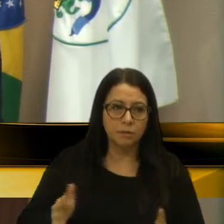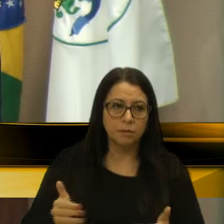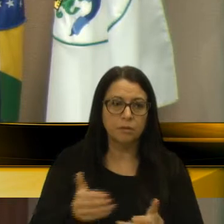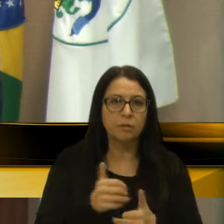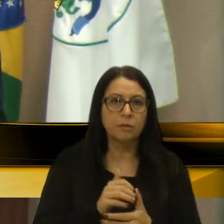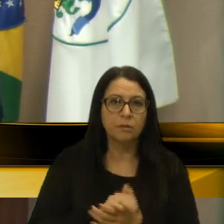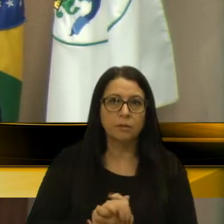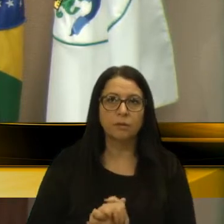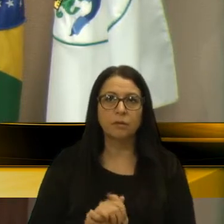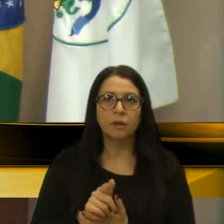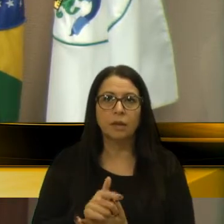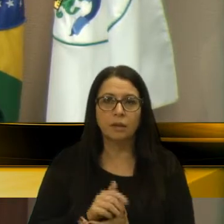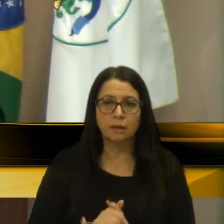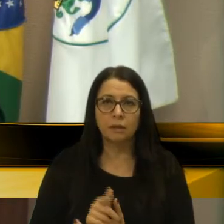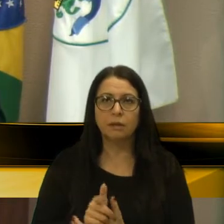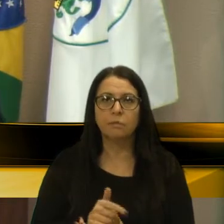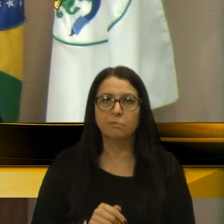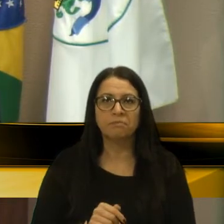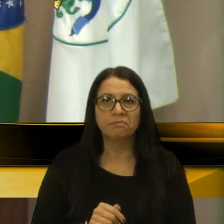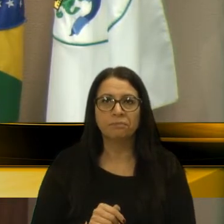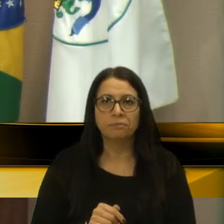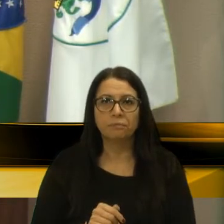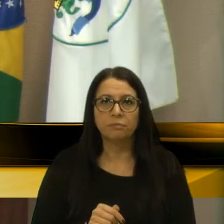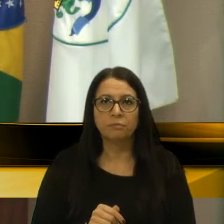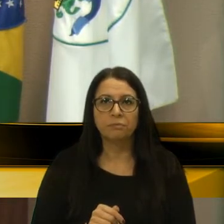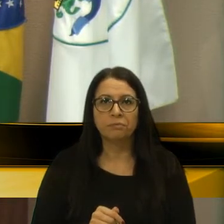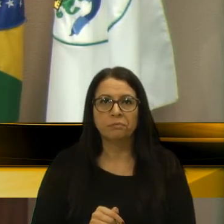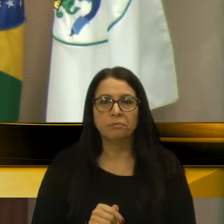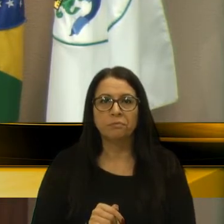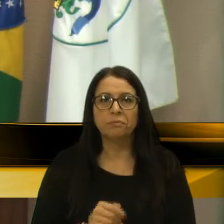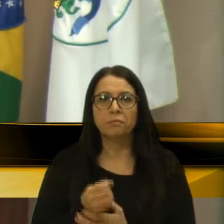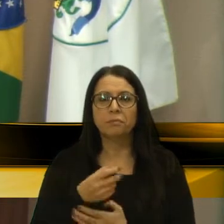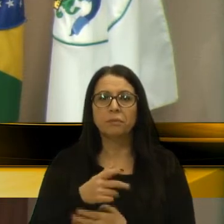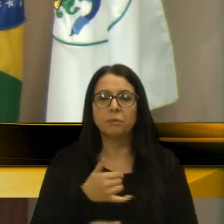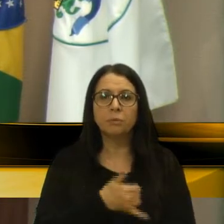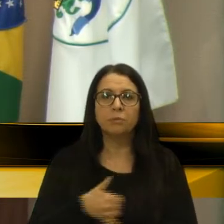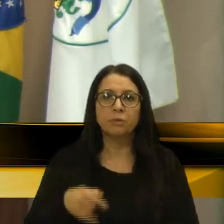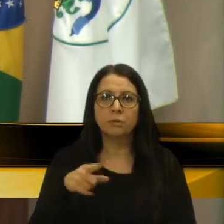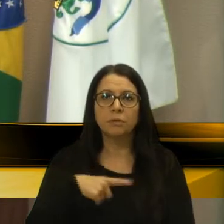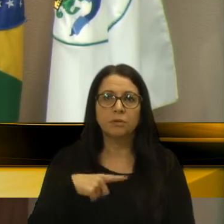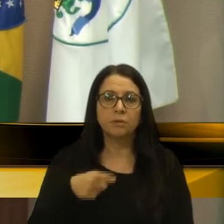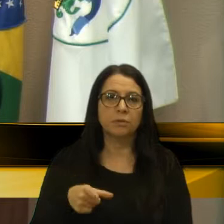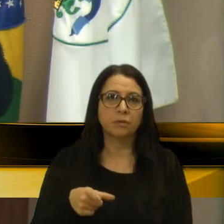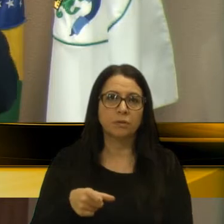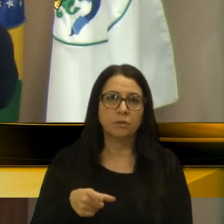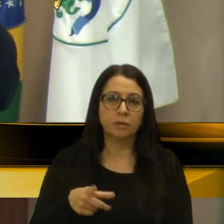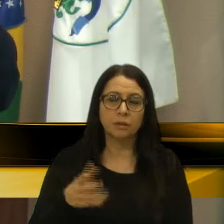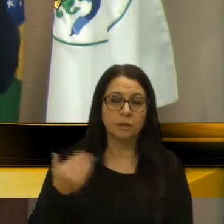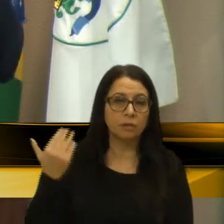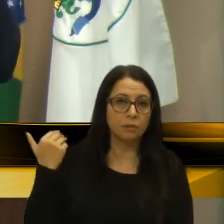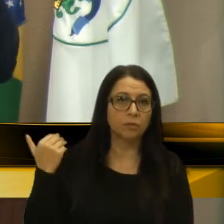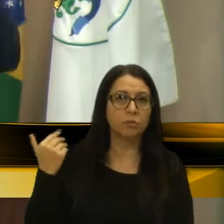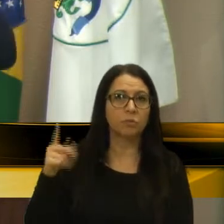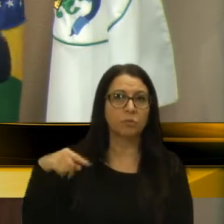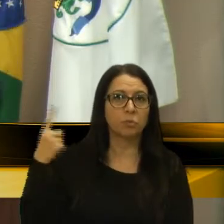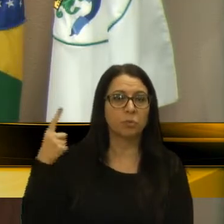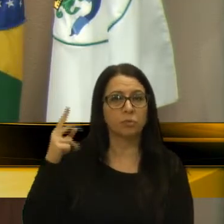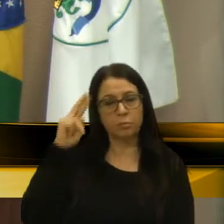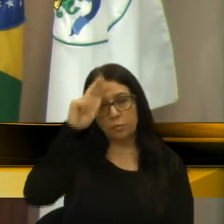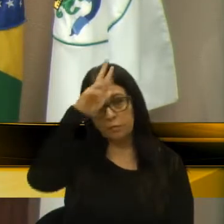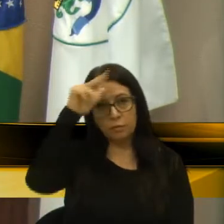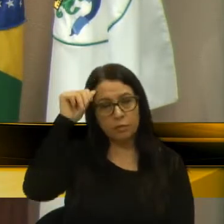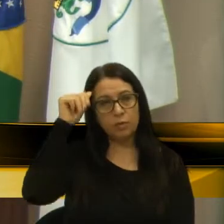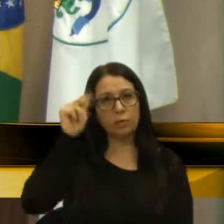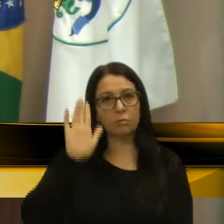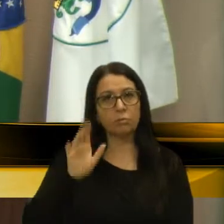é a questão do calçamento. A questão do calçamento que existe aí. Desde outros prefeitos, tem que deixar